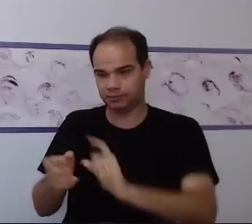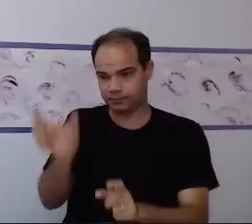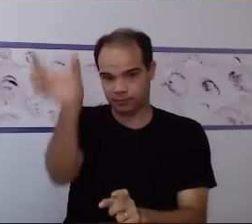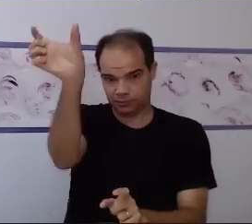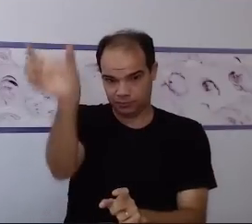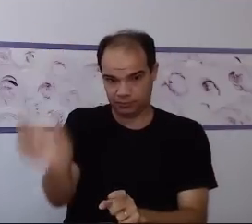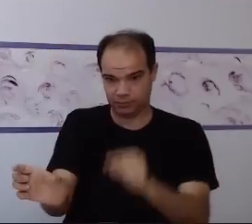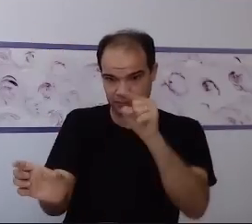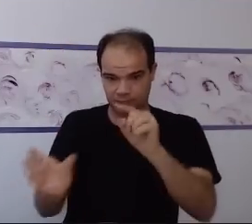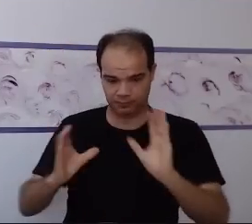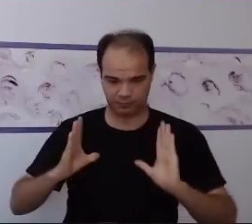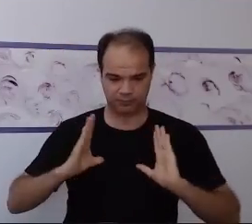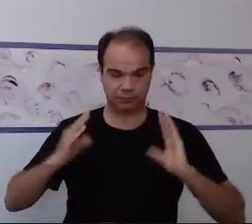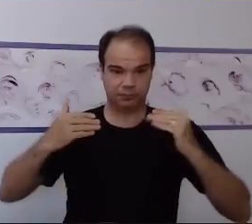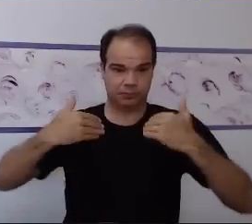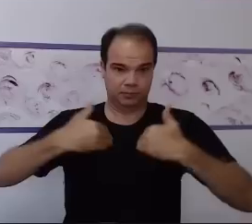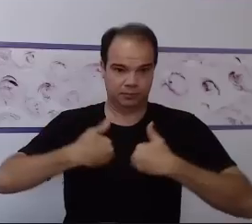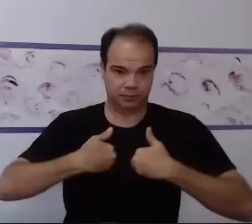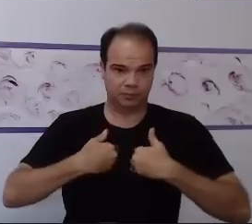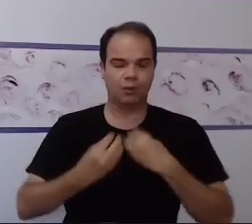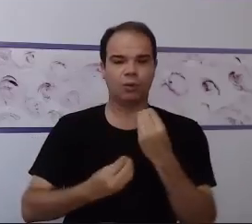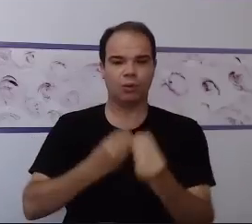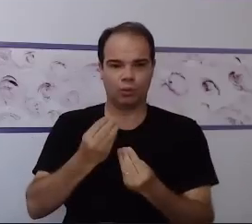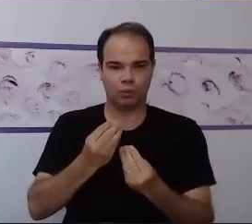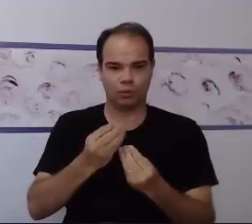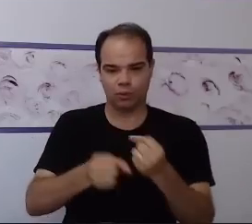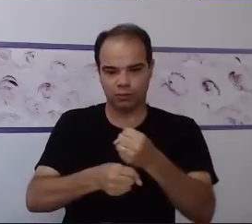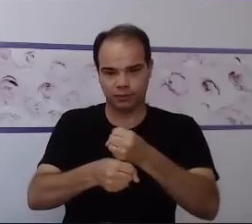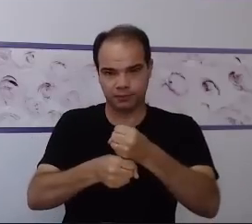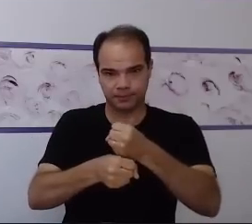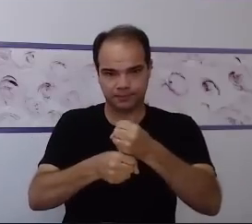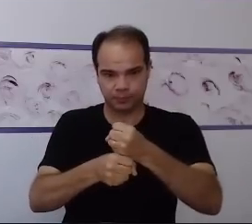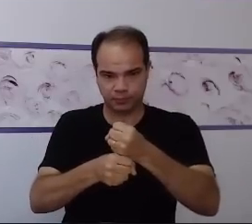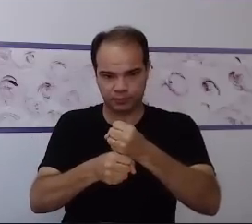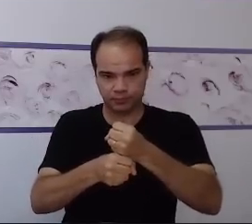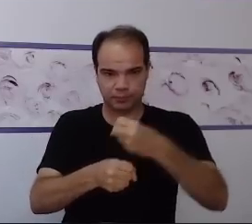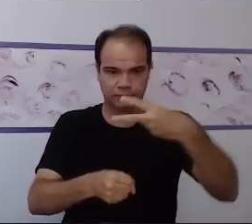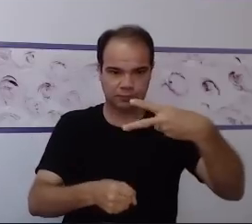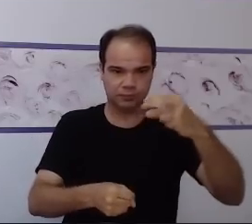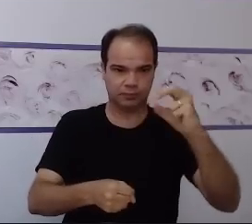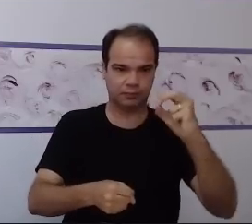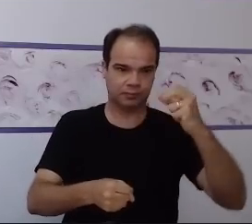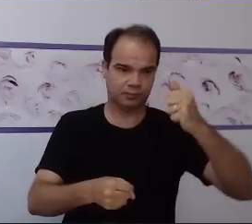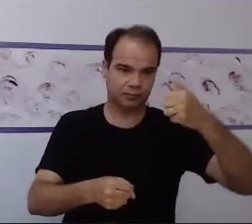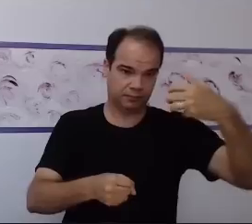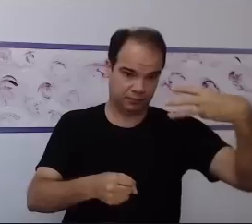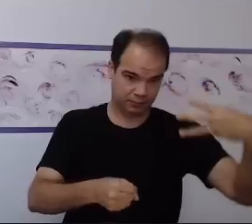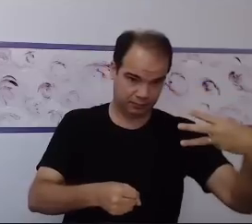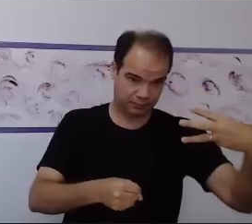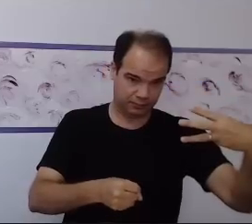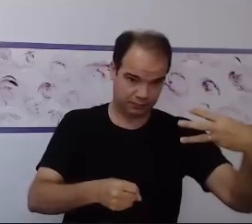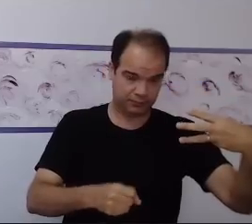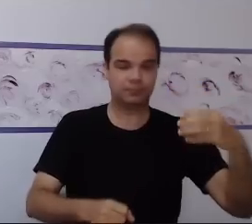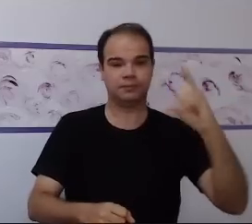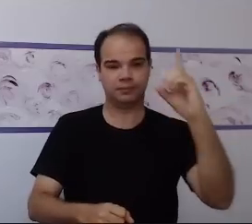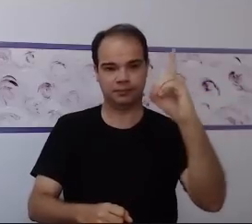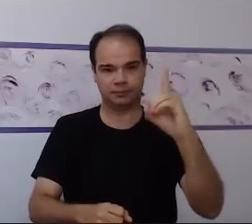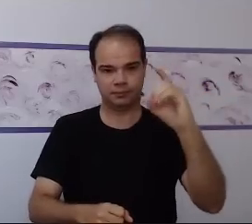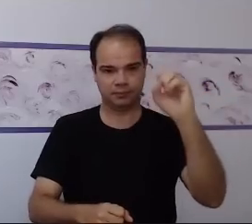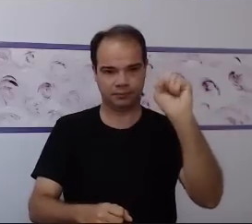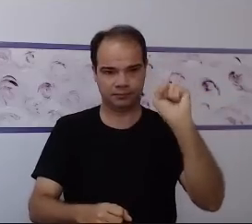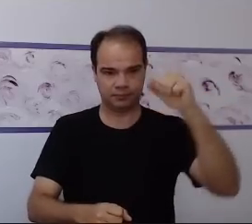O autismo, ele veio anterior a 2013, que foi onde o DSM-5 trouxe essa nova